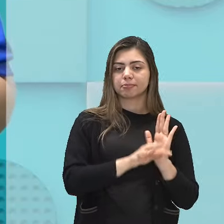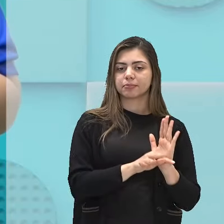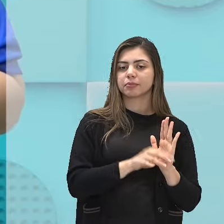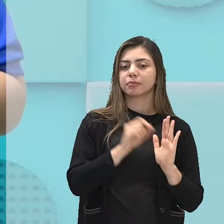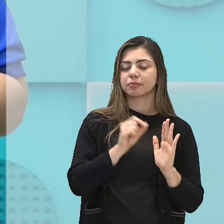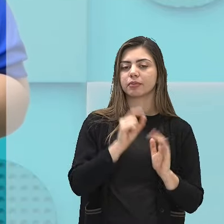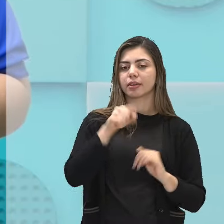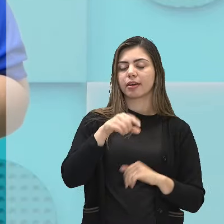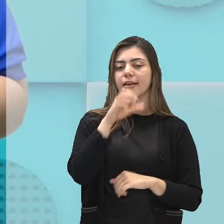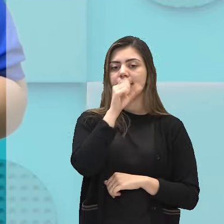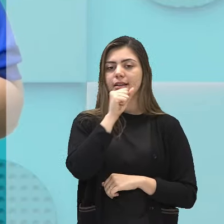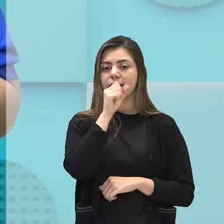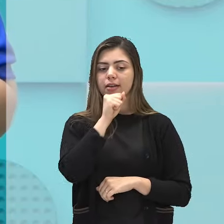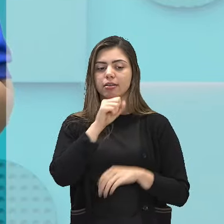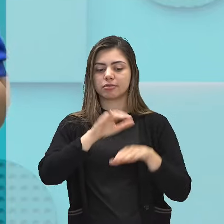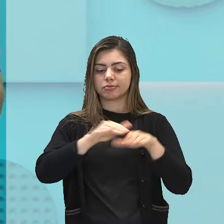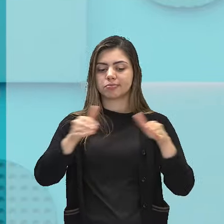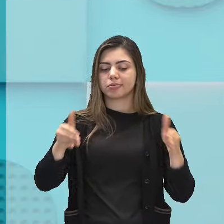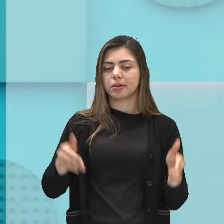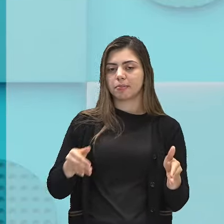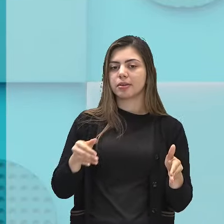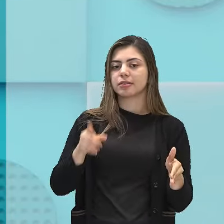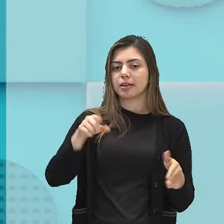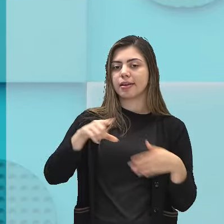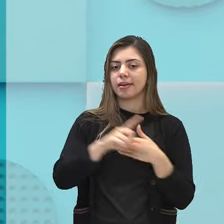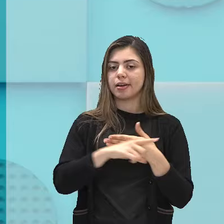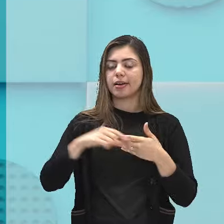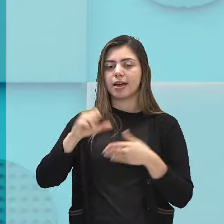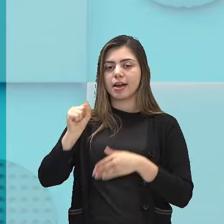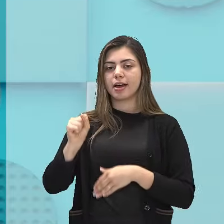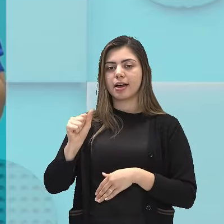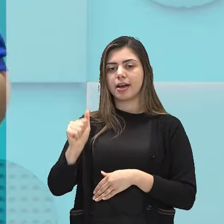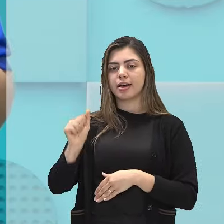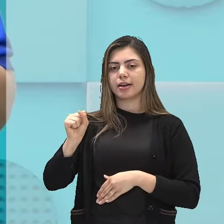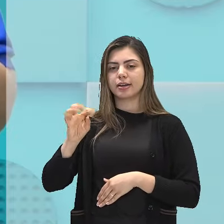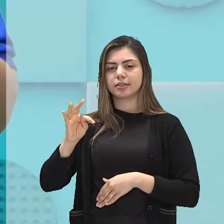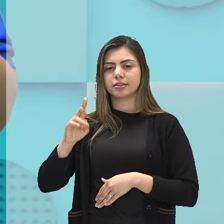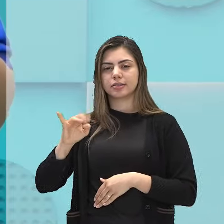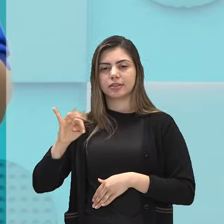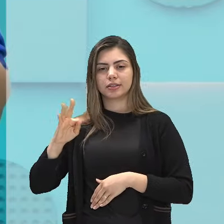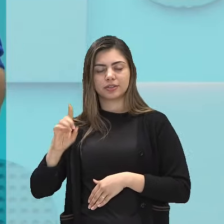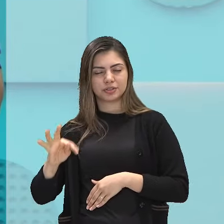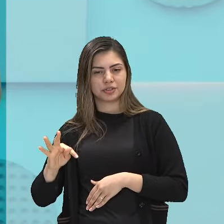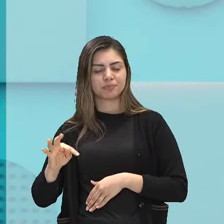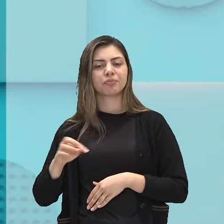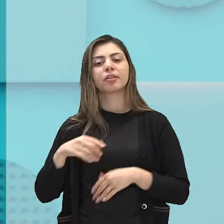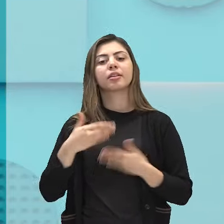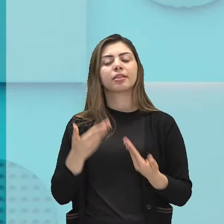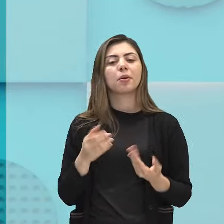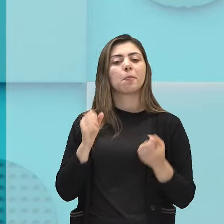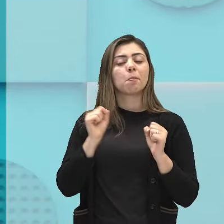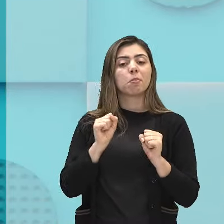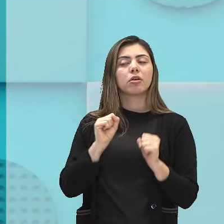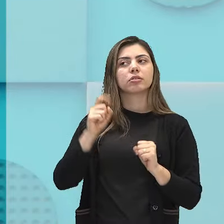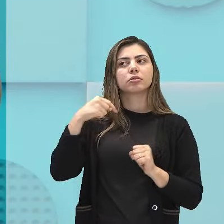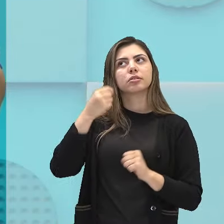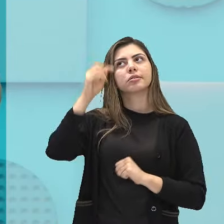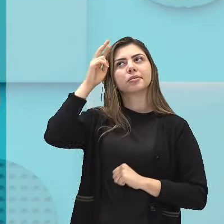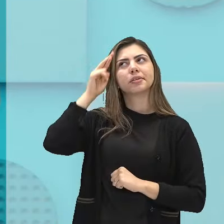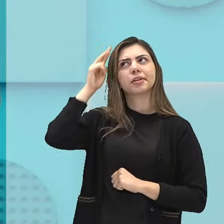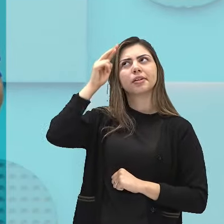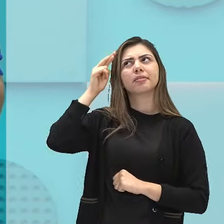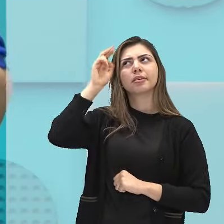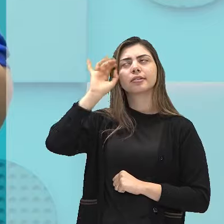a Laranja de Sobremesa, de Astrid Cabral, pode ser interpretado como uma reflexão